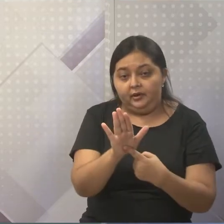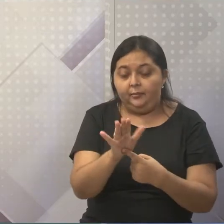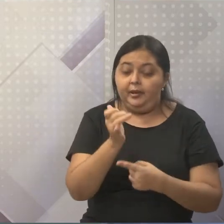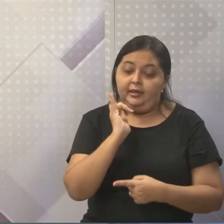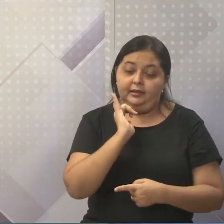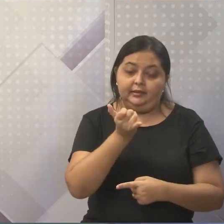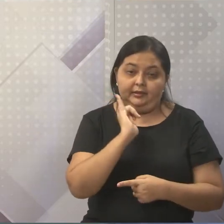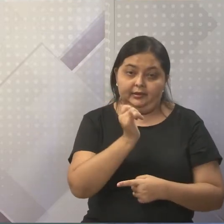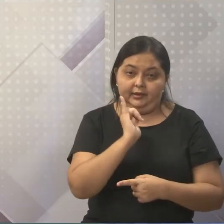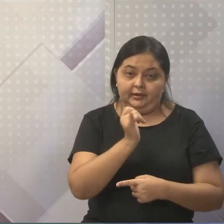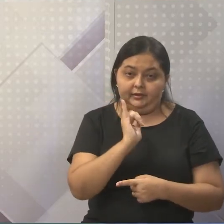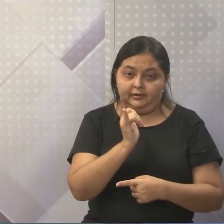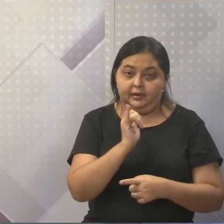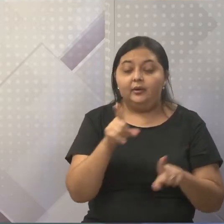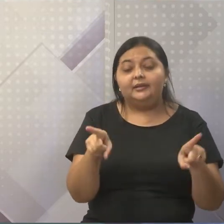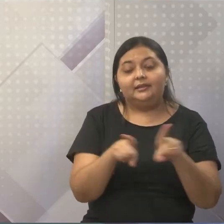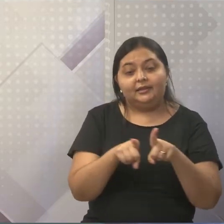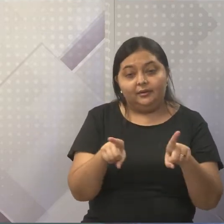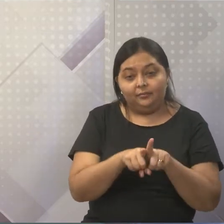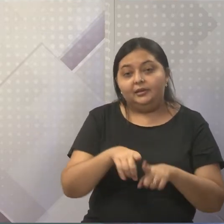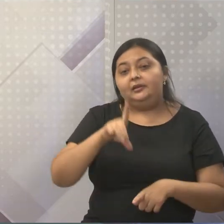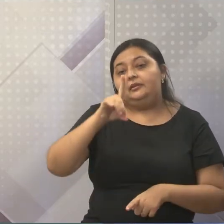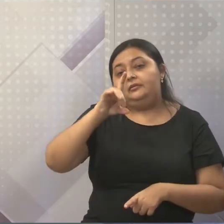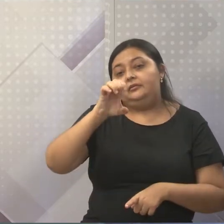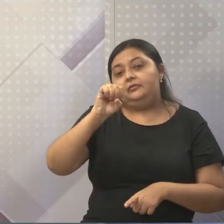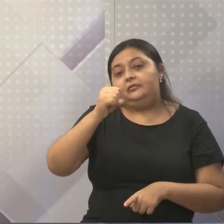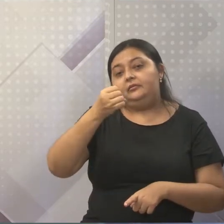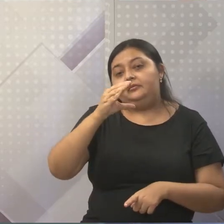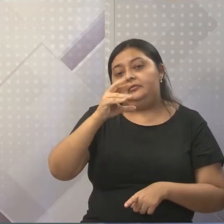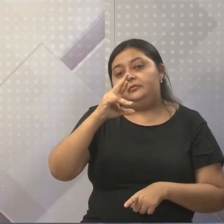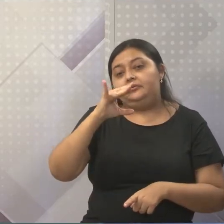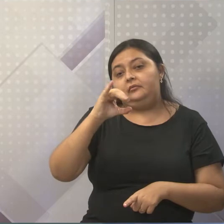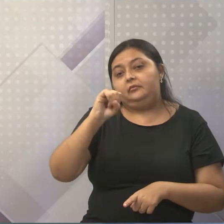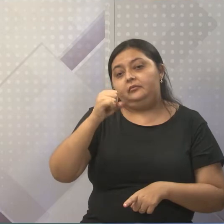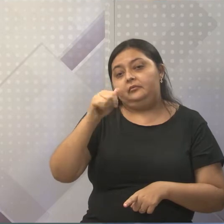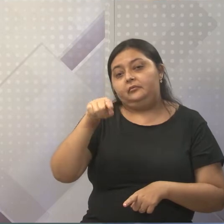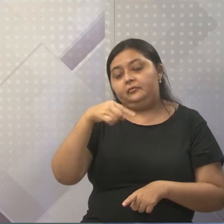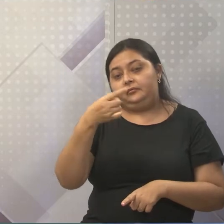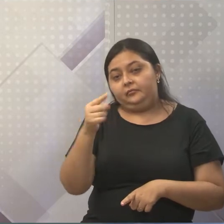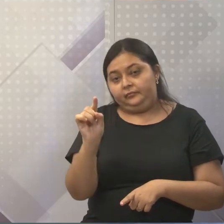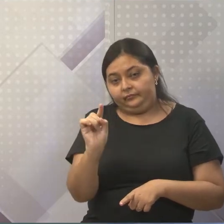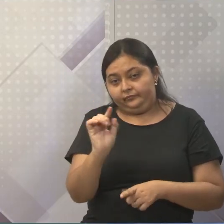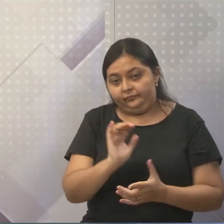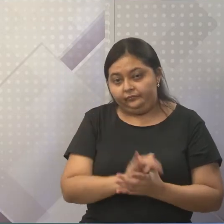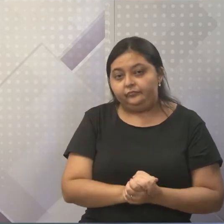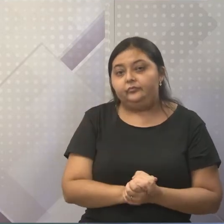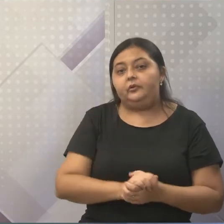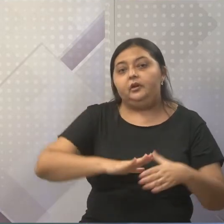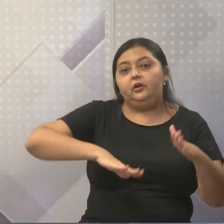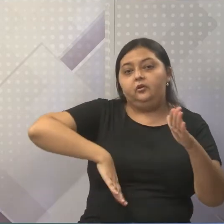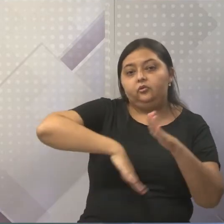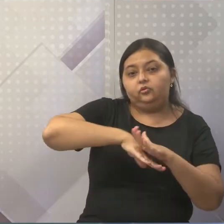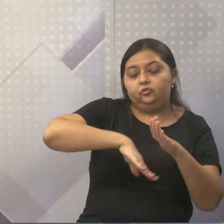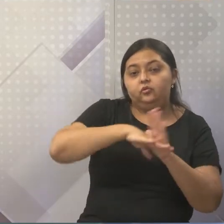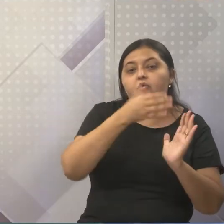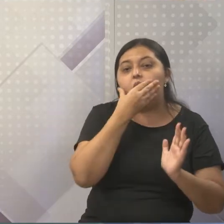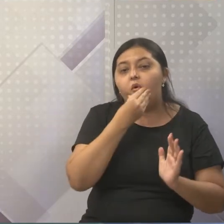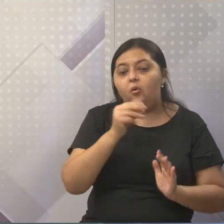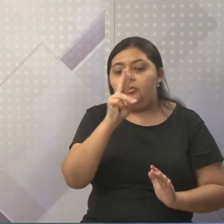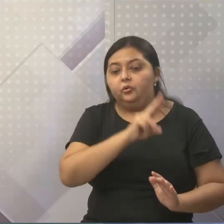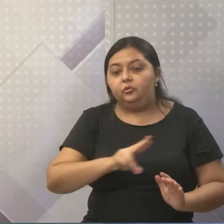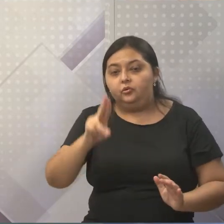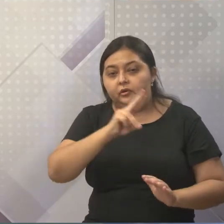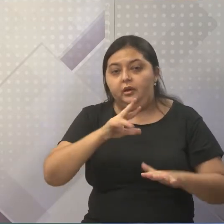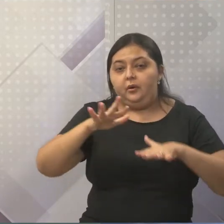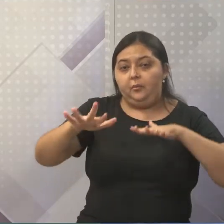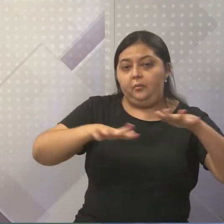narração, existe a descrição, a que você está se referindo. Porque quando ele diz assim, o jogador tal está usando isso, fez esse